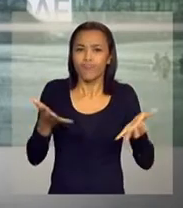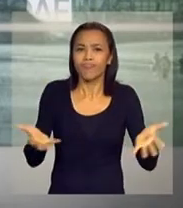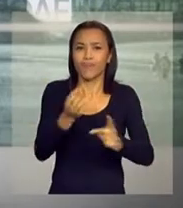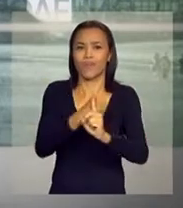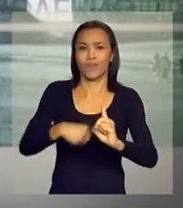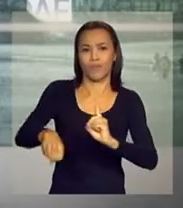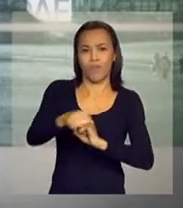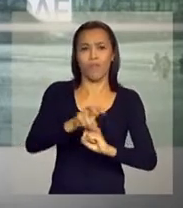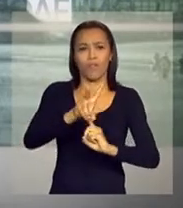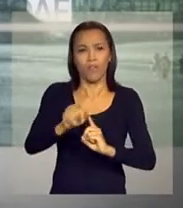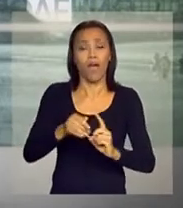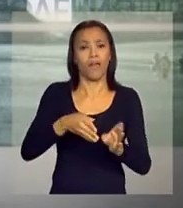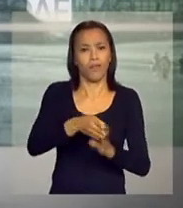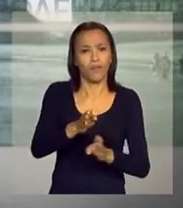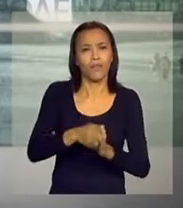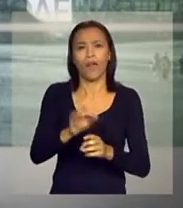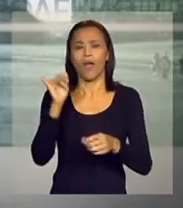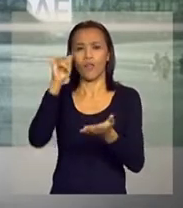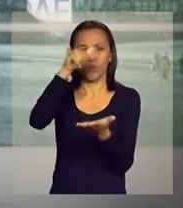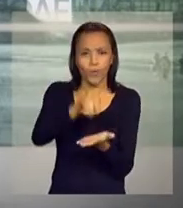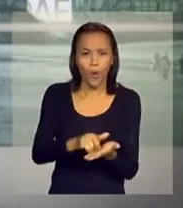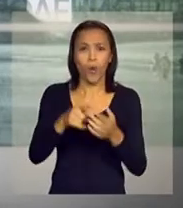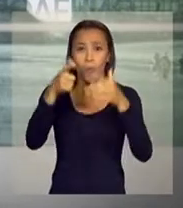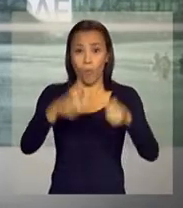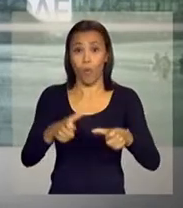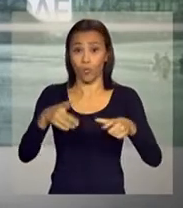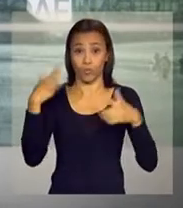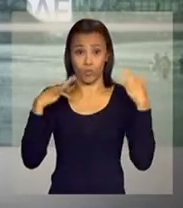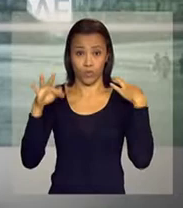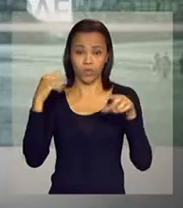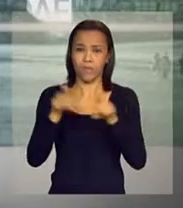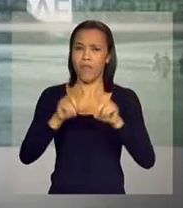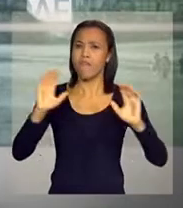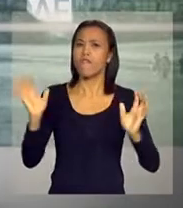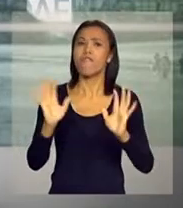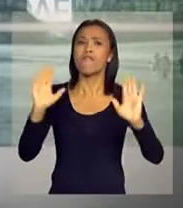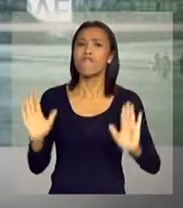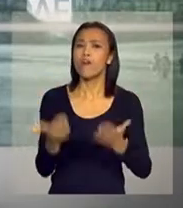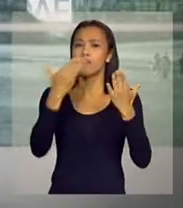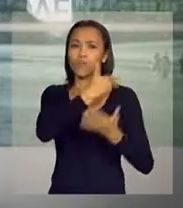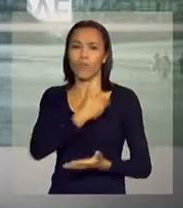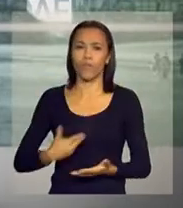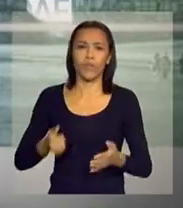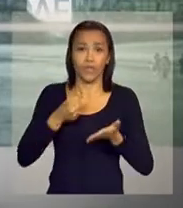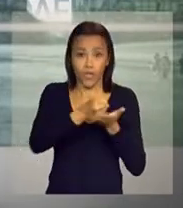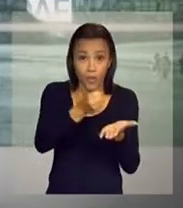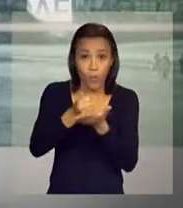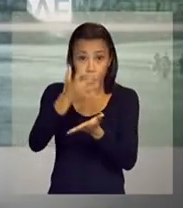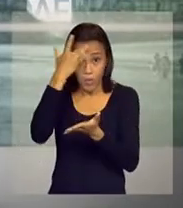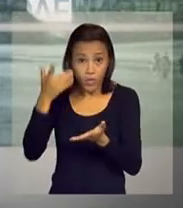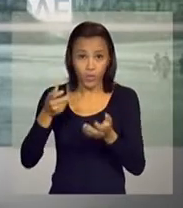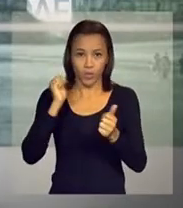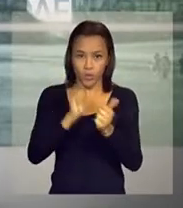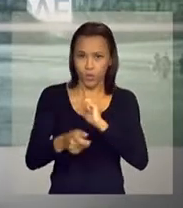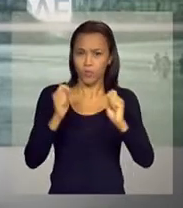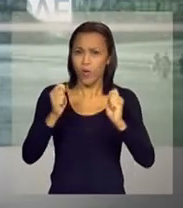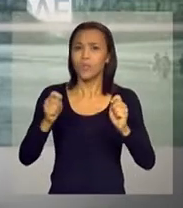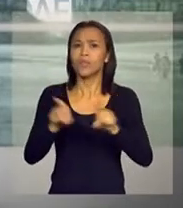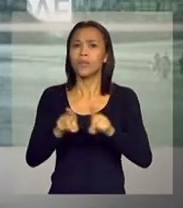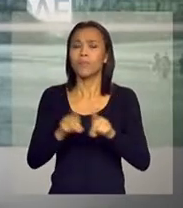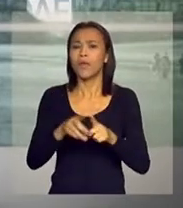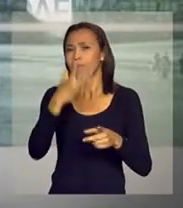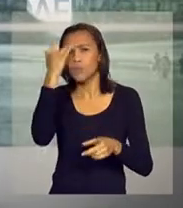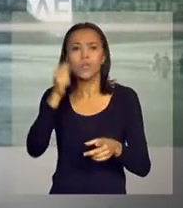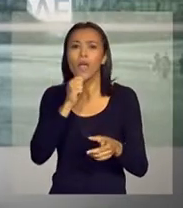social, que atenderá aeroportos, pontos turísticos, festas públicas, dando suporte a torcedores, imprensa não credenciada,